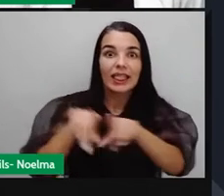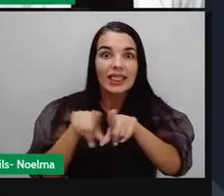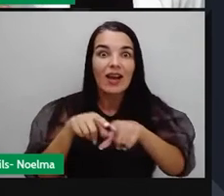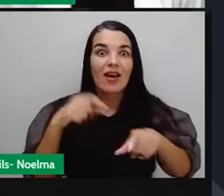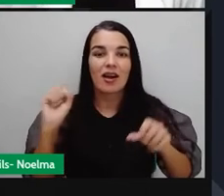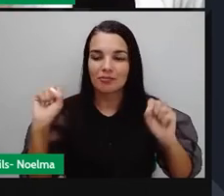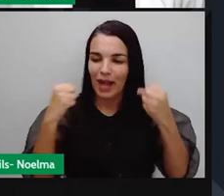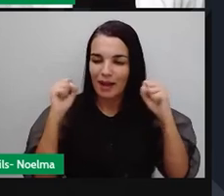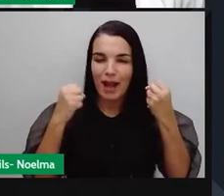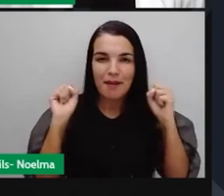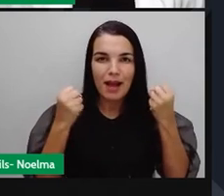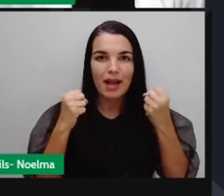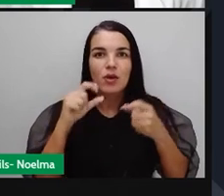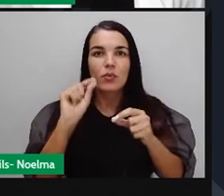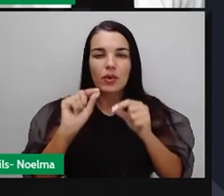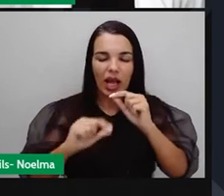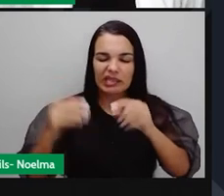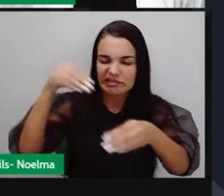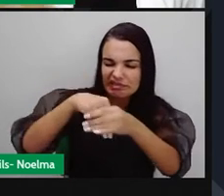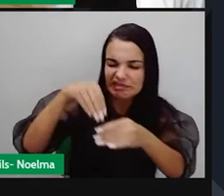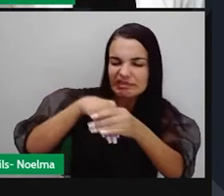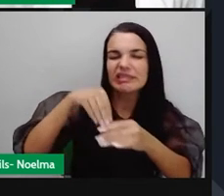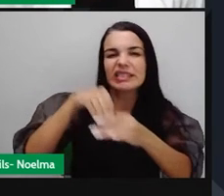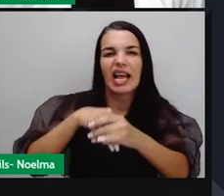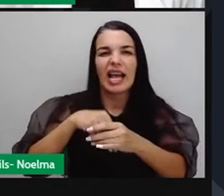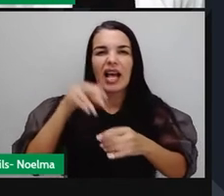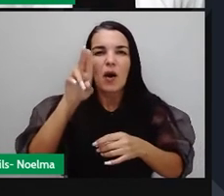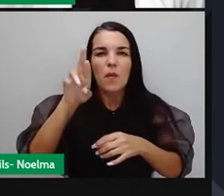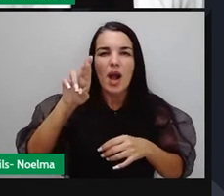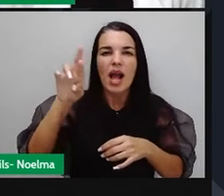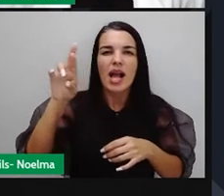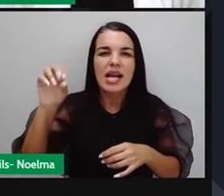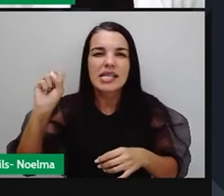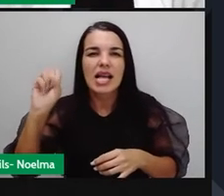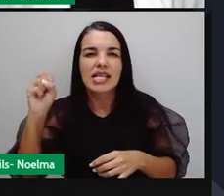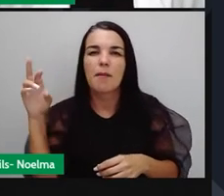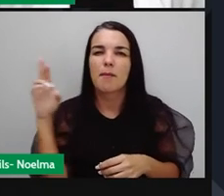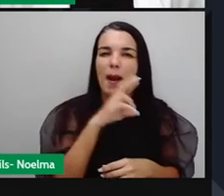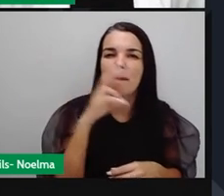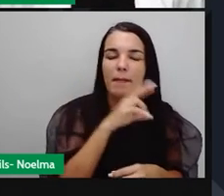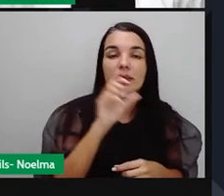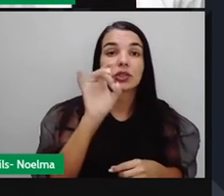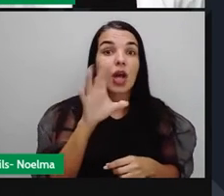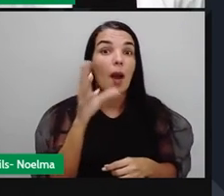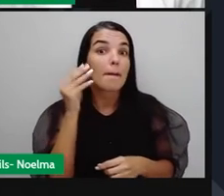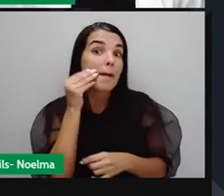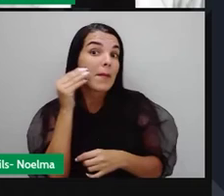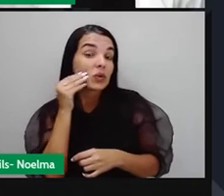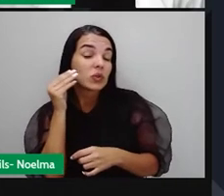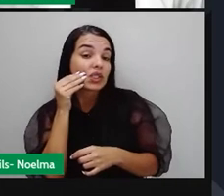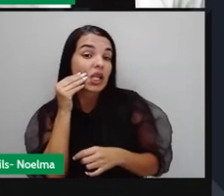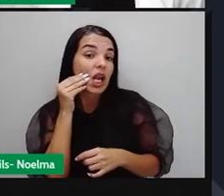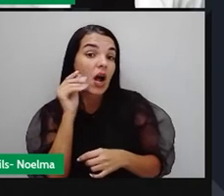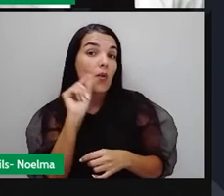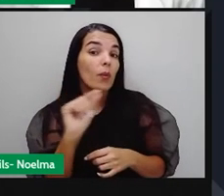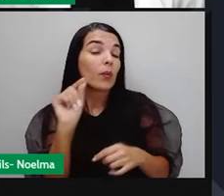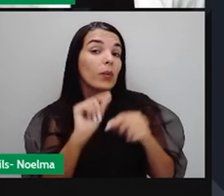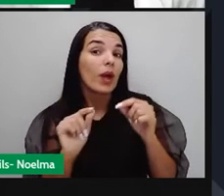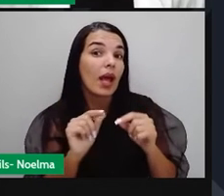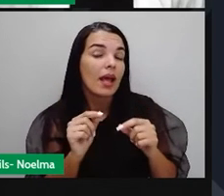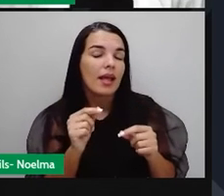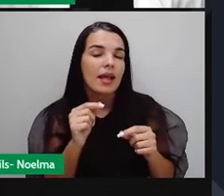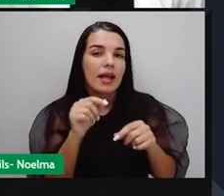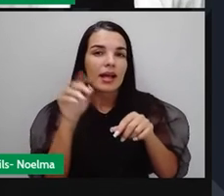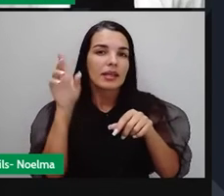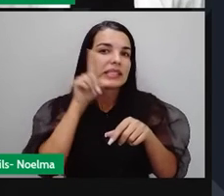spoiler, dentro da União Soviética e aquele negócio todo, só para mostrar o quanto que